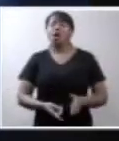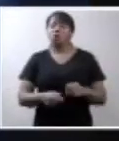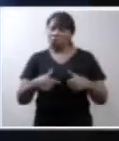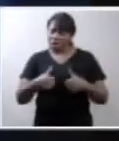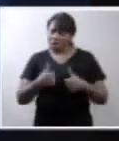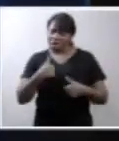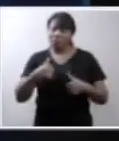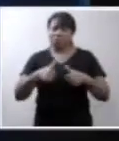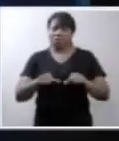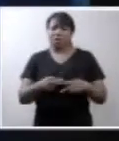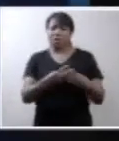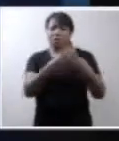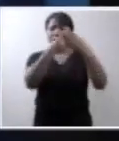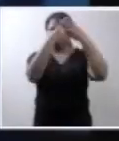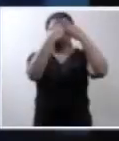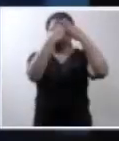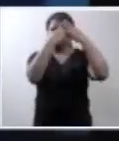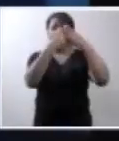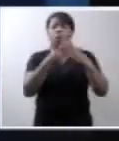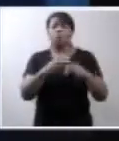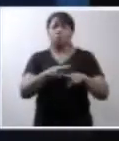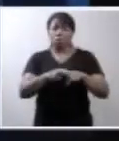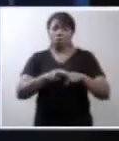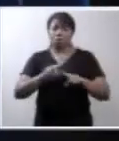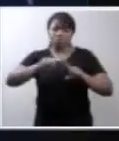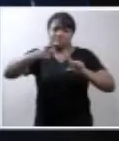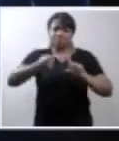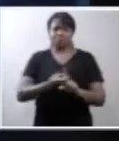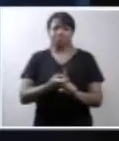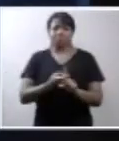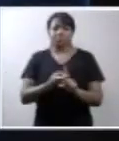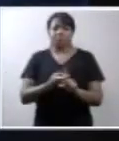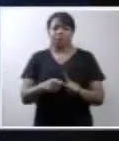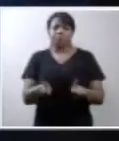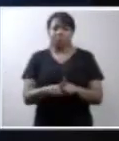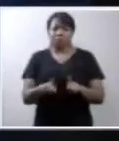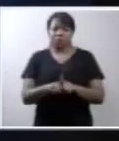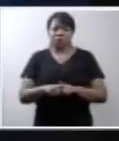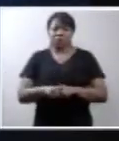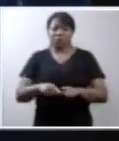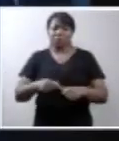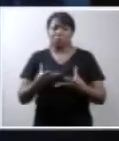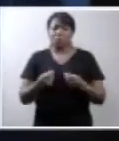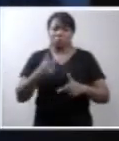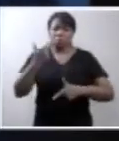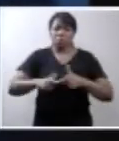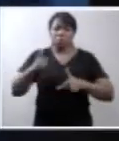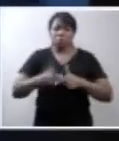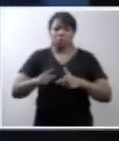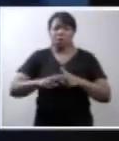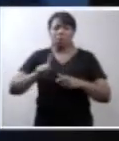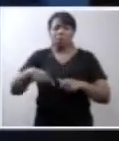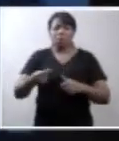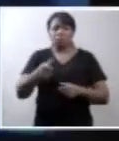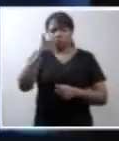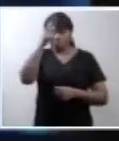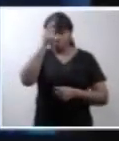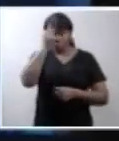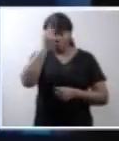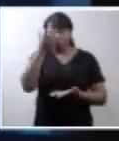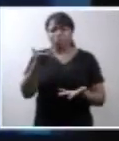traumatizada. Tanto é essa gravidez dessa menina foi atribulada. Eu só fui descansar assim,